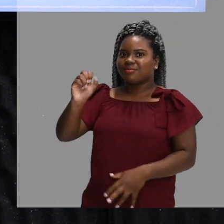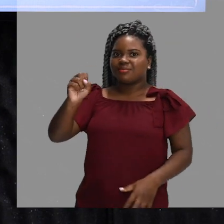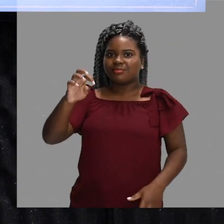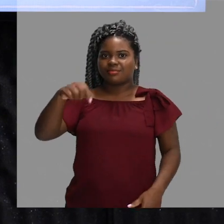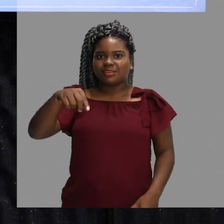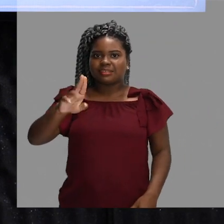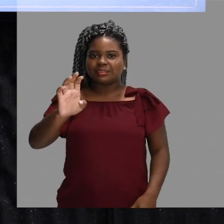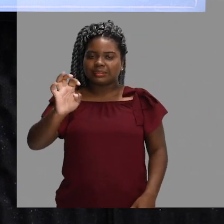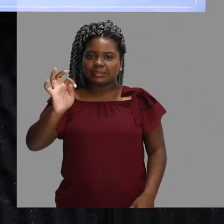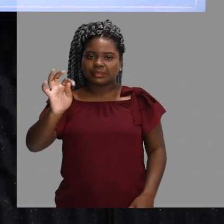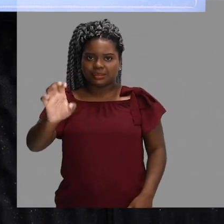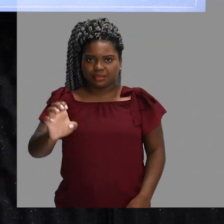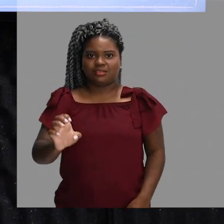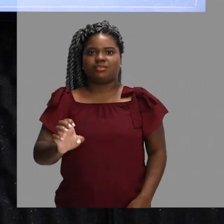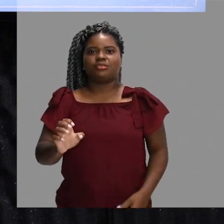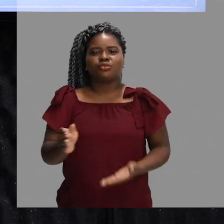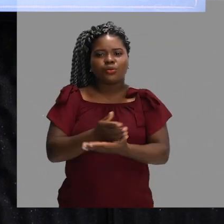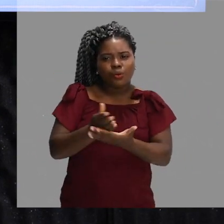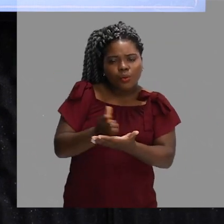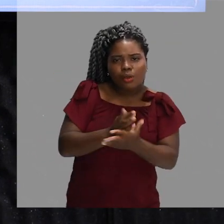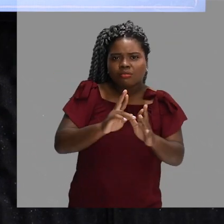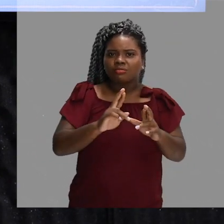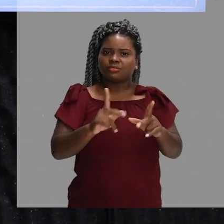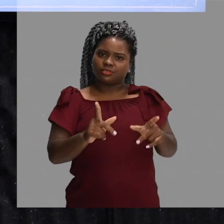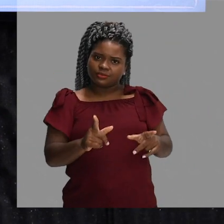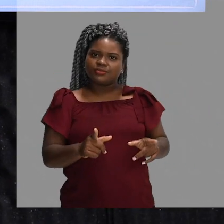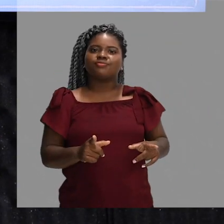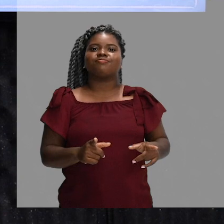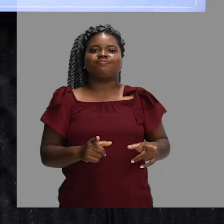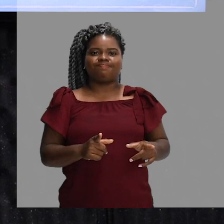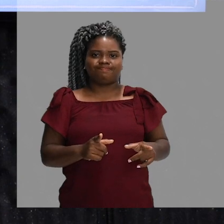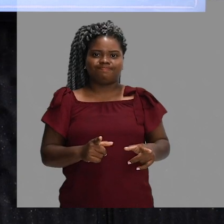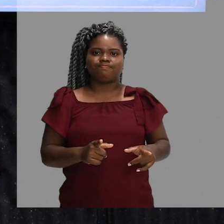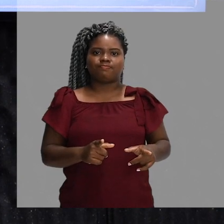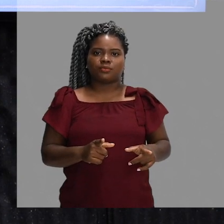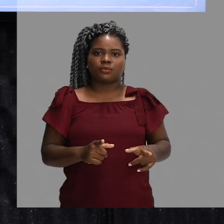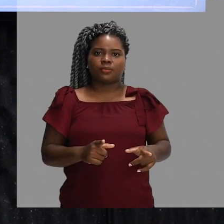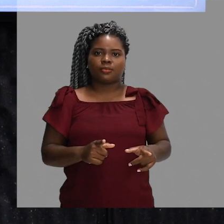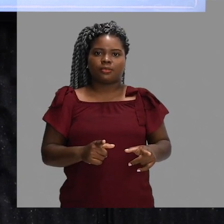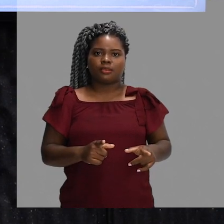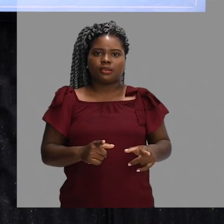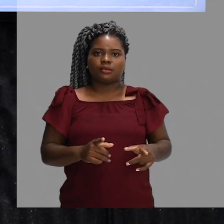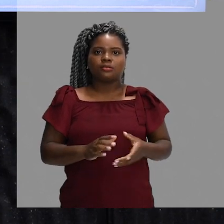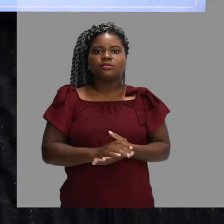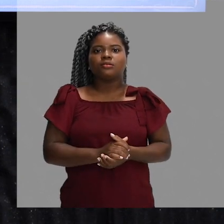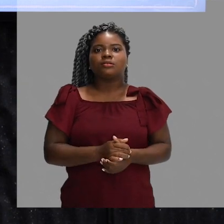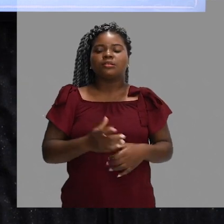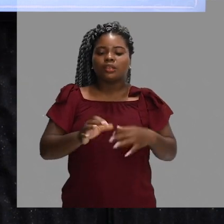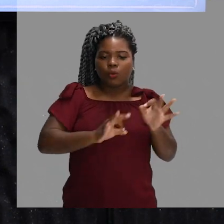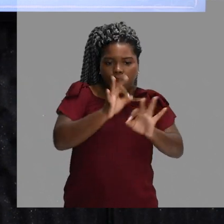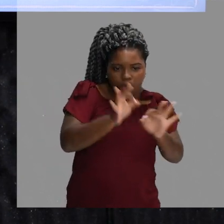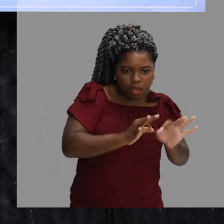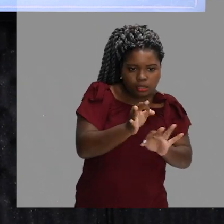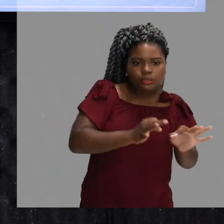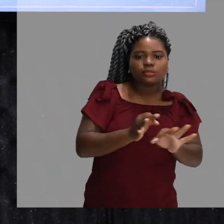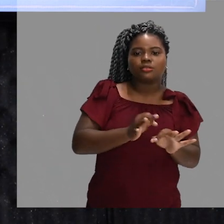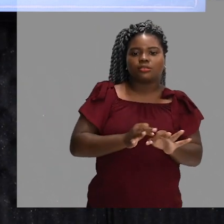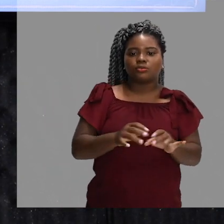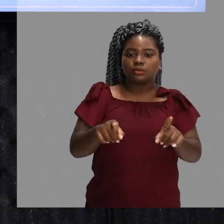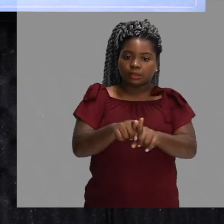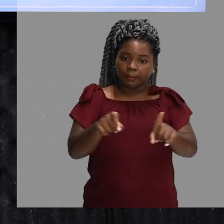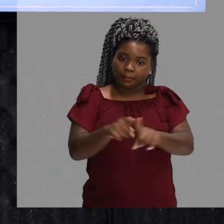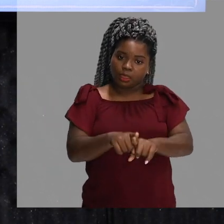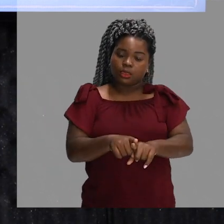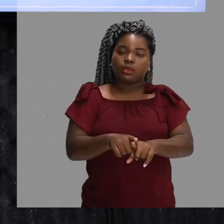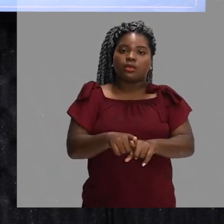começaram a dividir a quadra com uma rede, pegou um pouco da inspiração também do tênis, que é